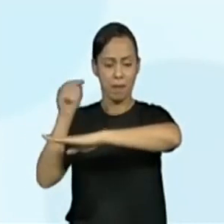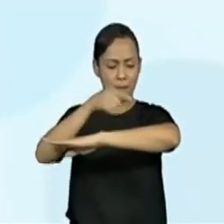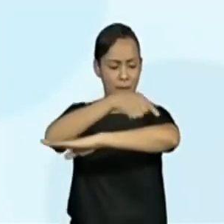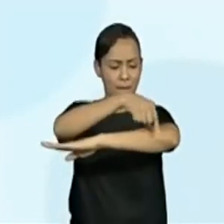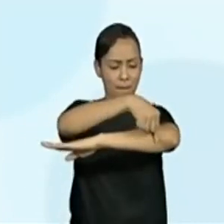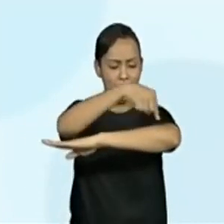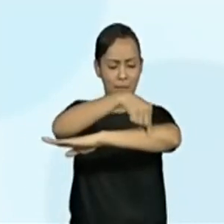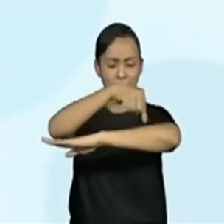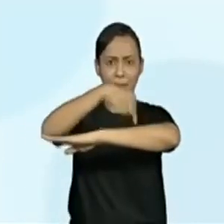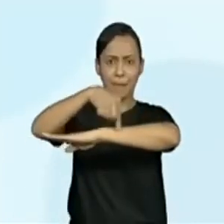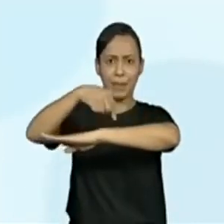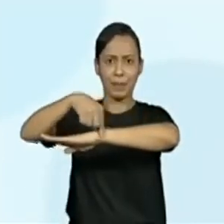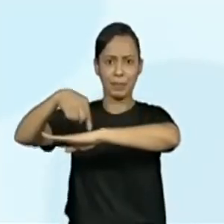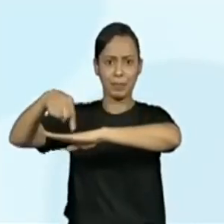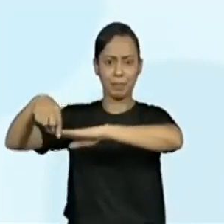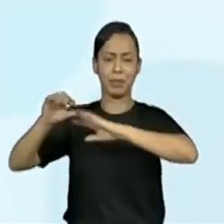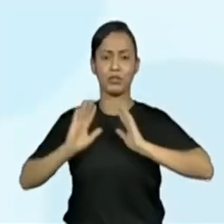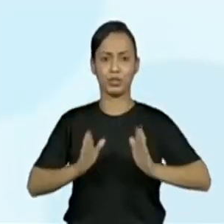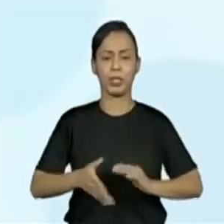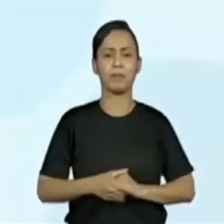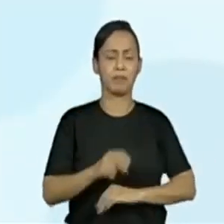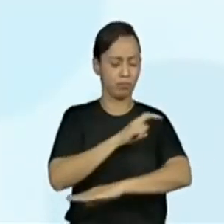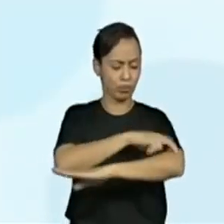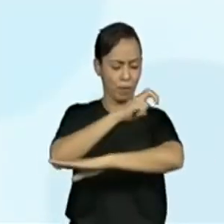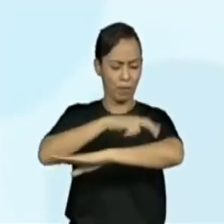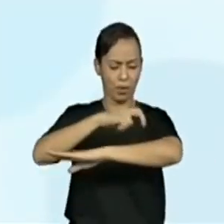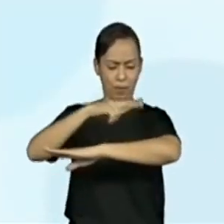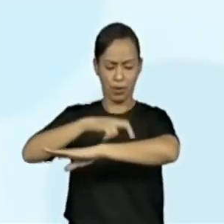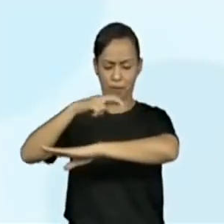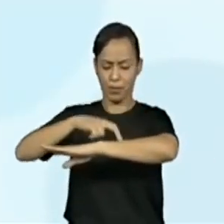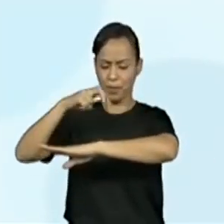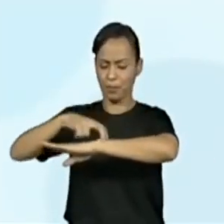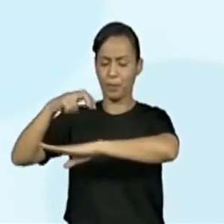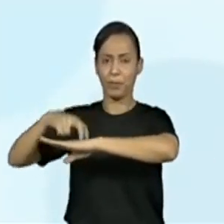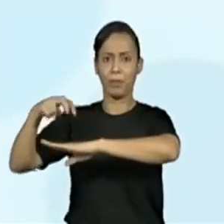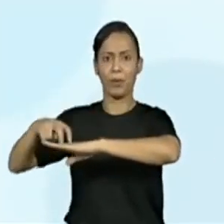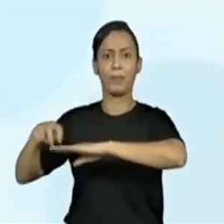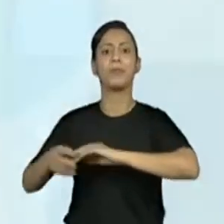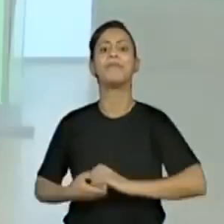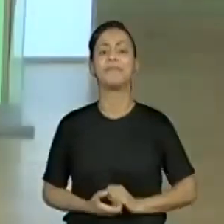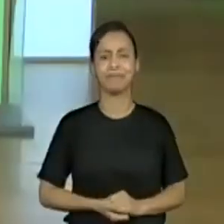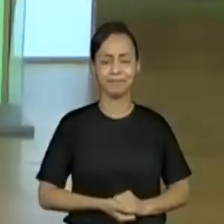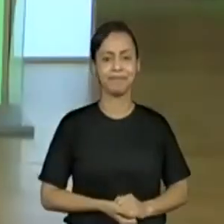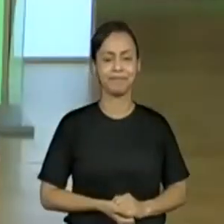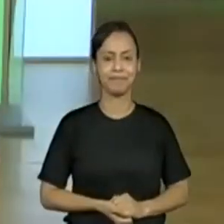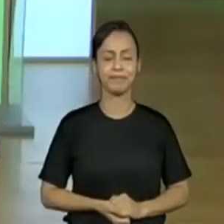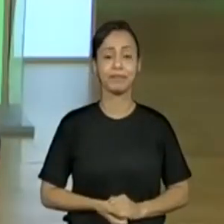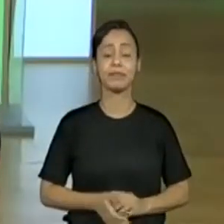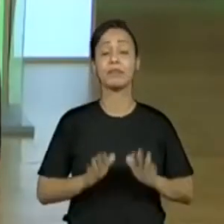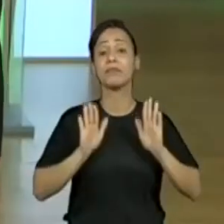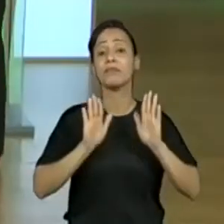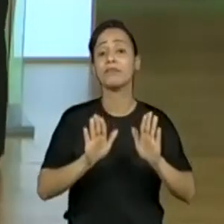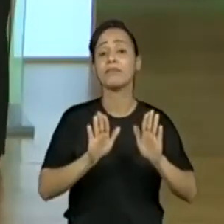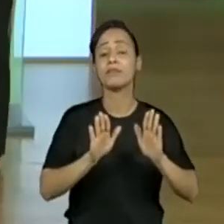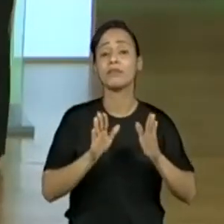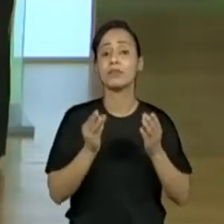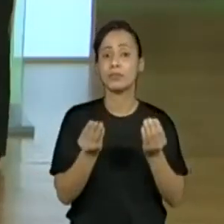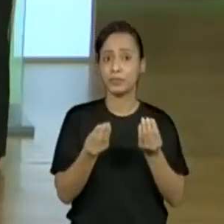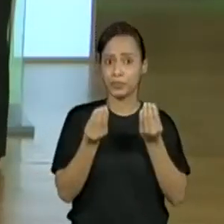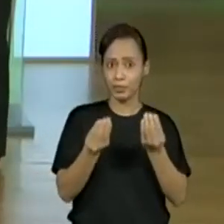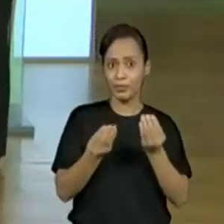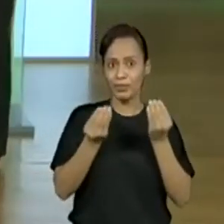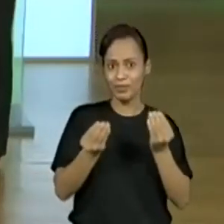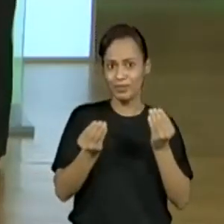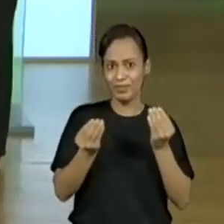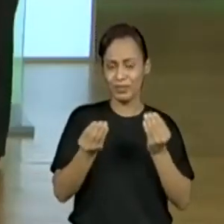canguru deu, não é? Sim. Todos os números aos quais ele chegou. O que a gente pode afirmar sobre a formação dessa